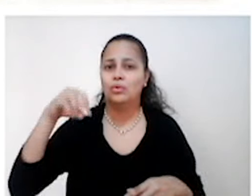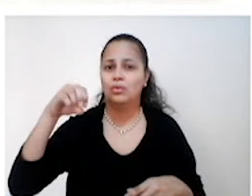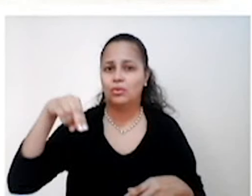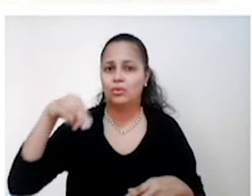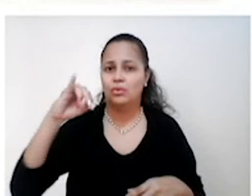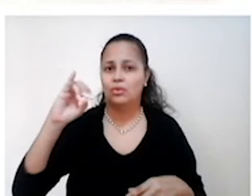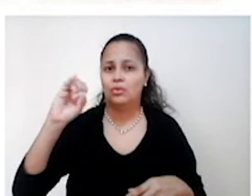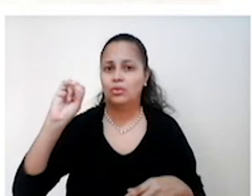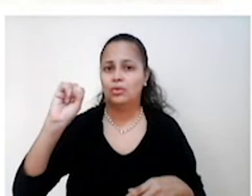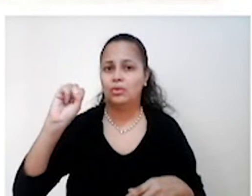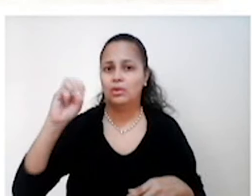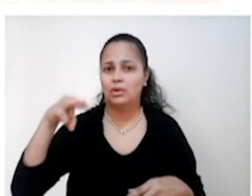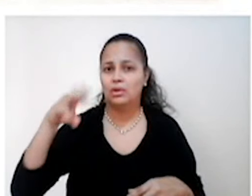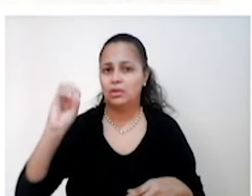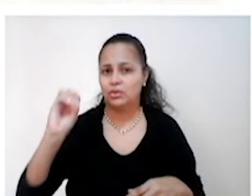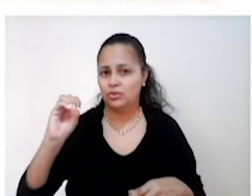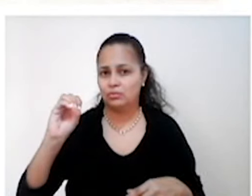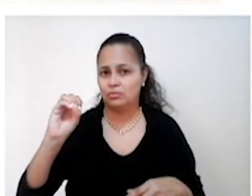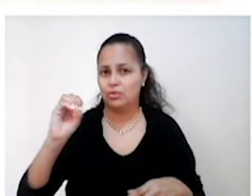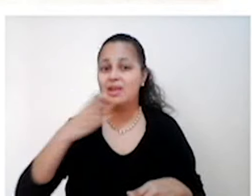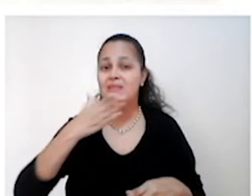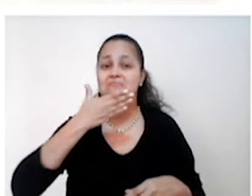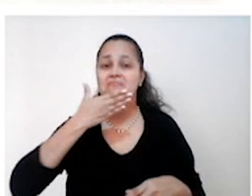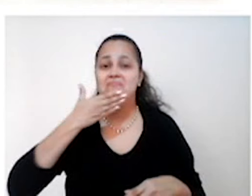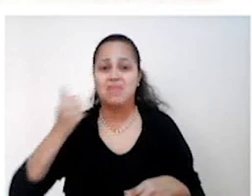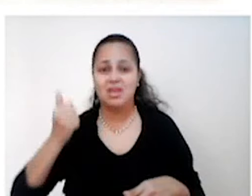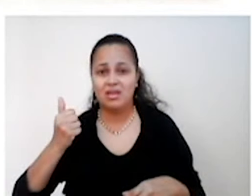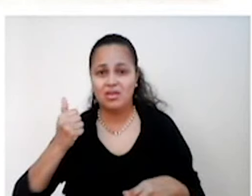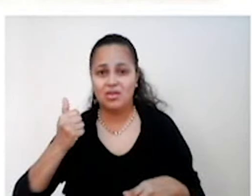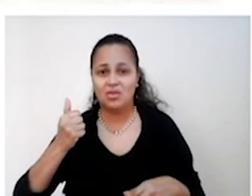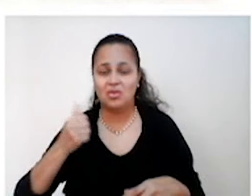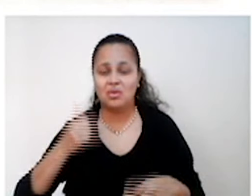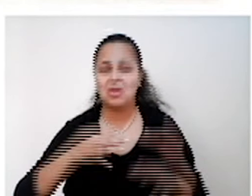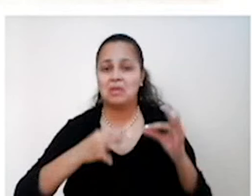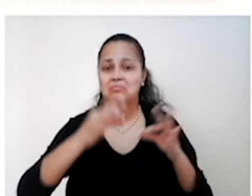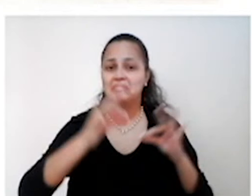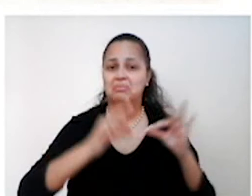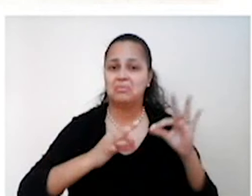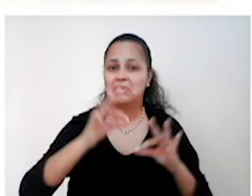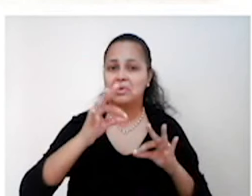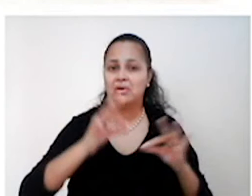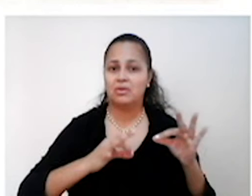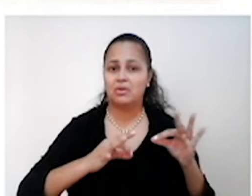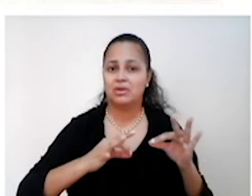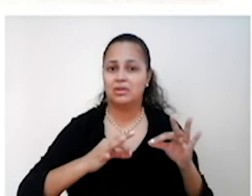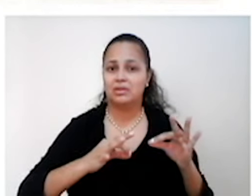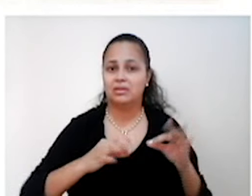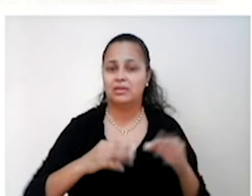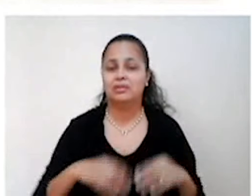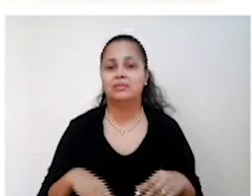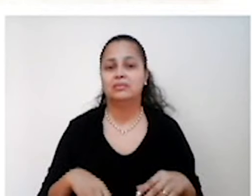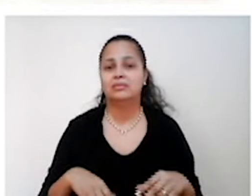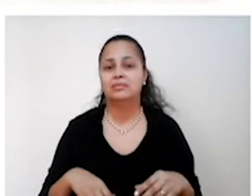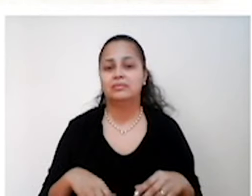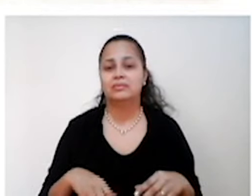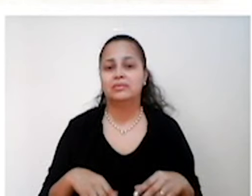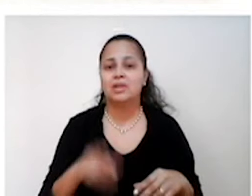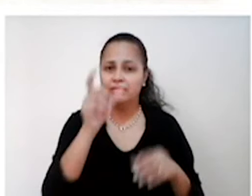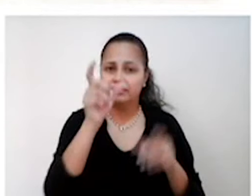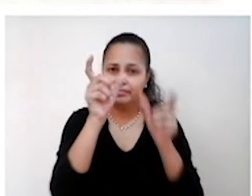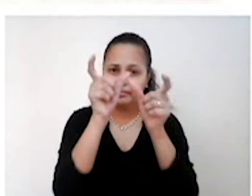e propunha restaurar a ordem. Observem as colunas que